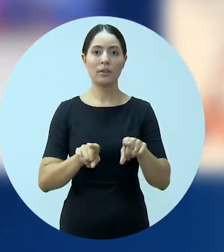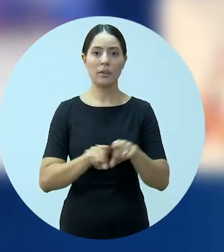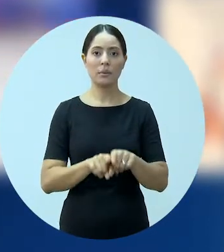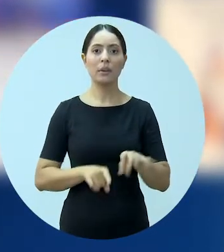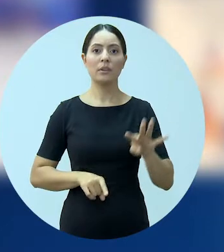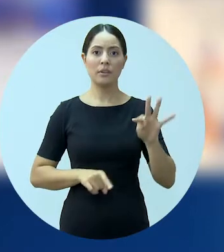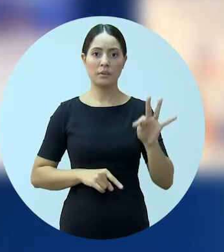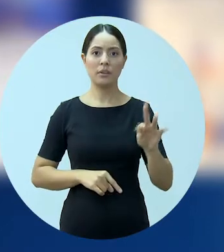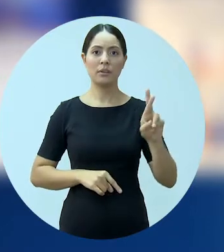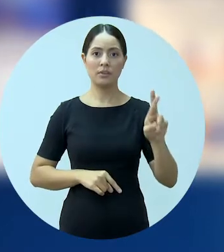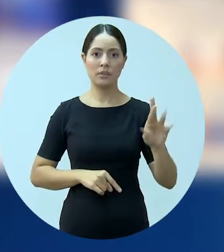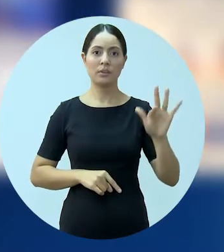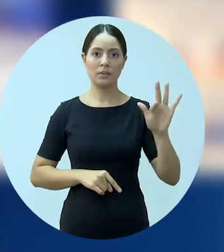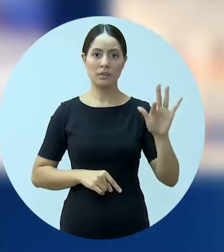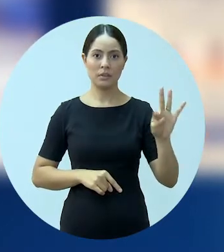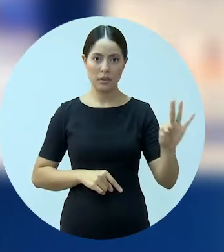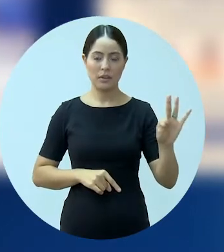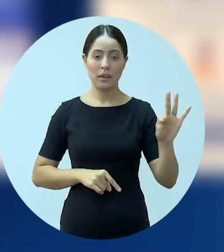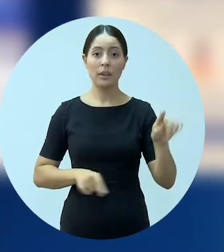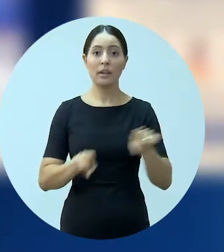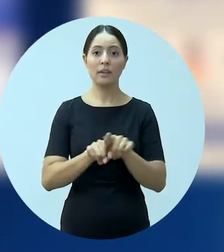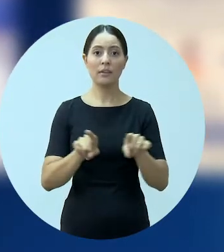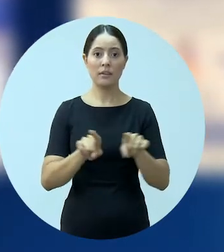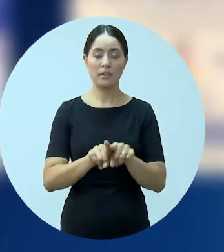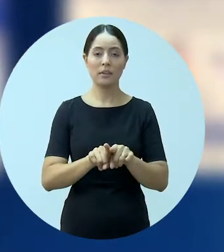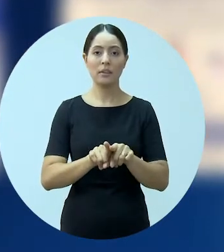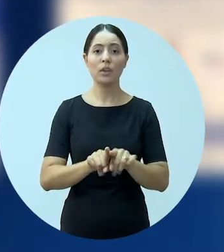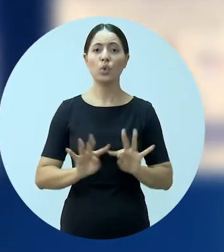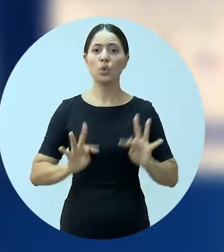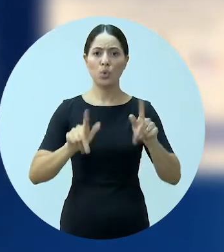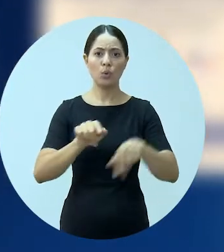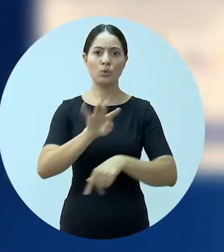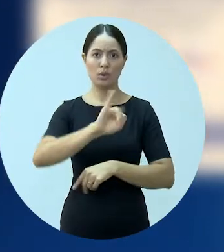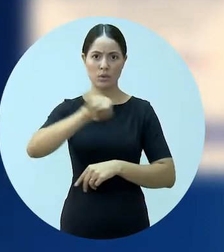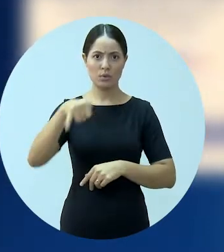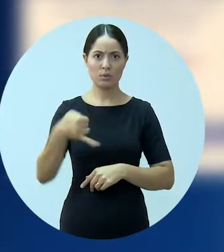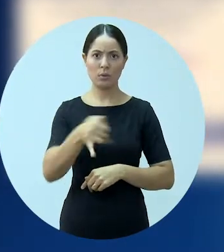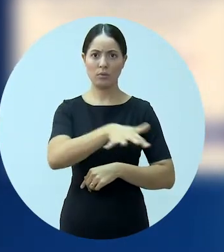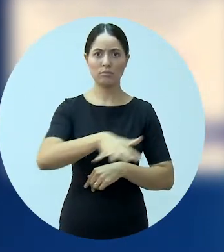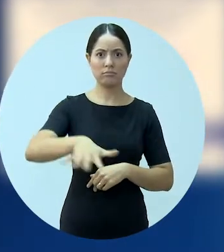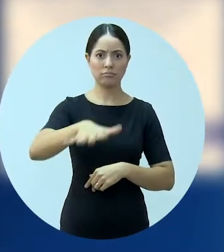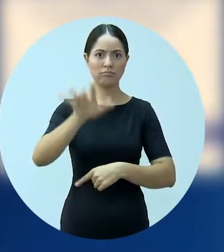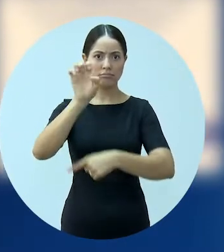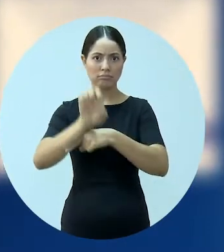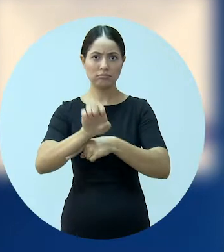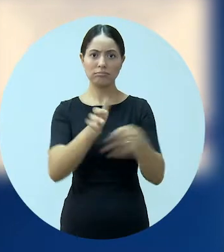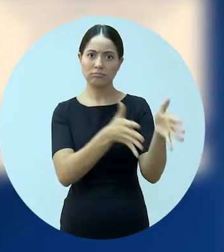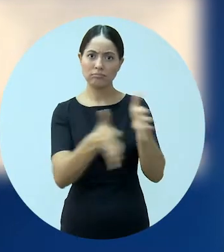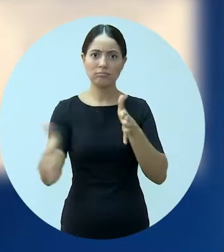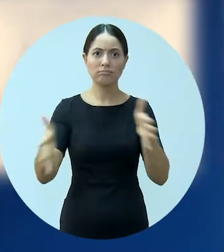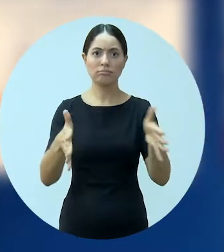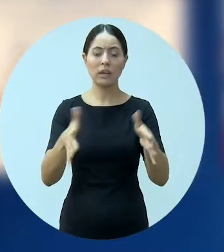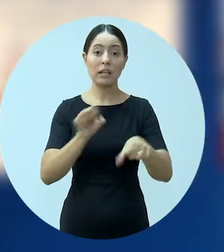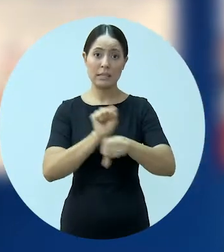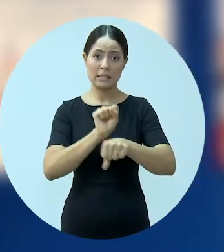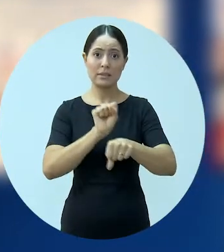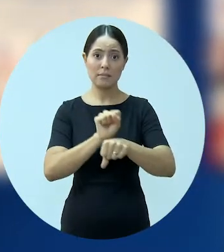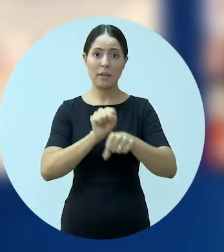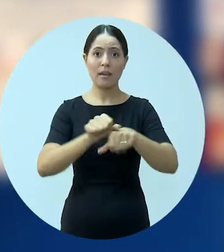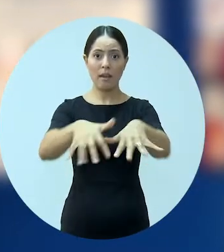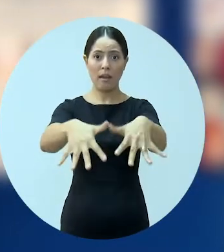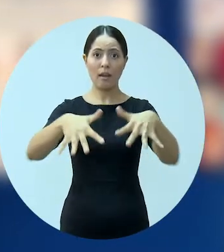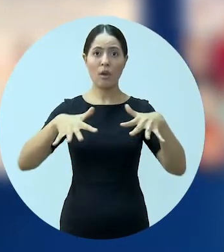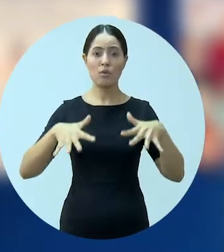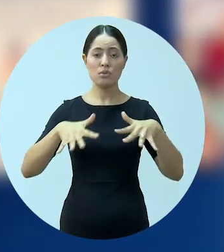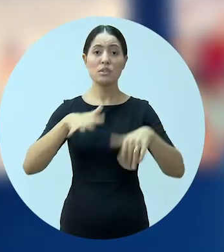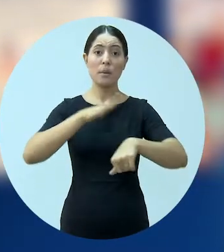Tribunal Regional do Trabalho e Tribunal de Justiça do Estado, a suspensão dos prazos e, acima de tudo, a